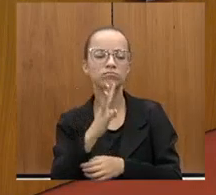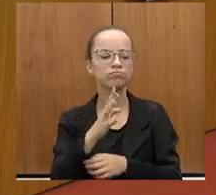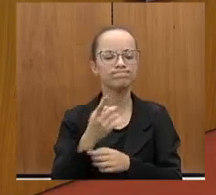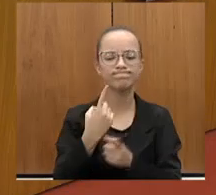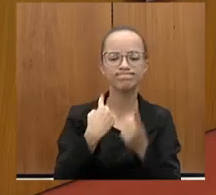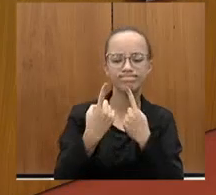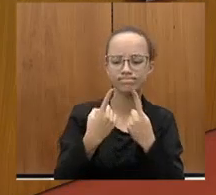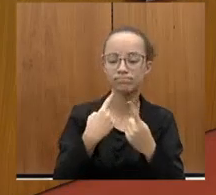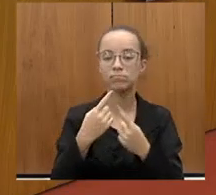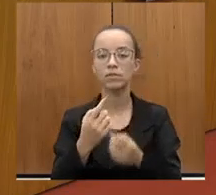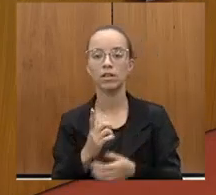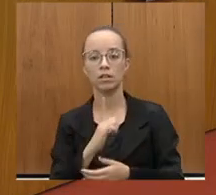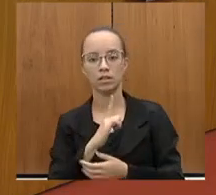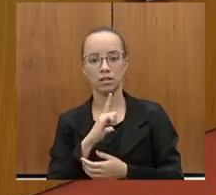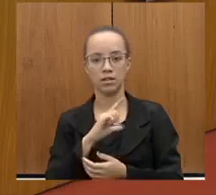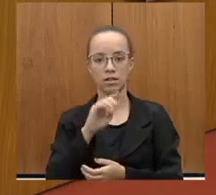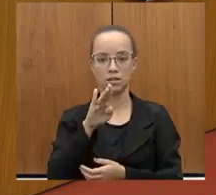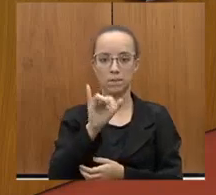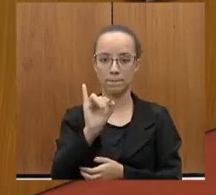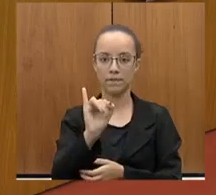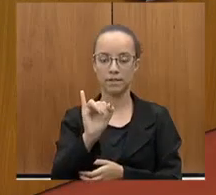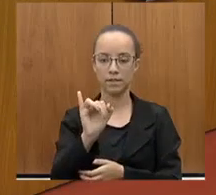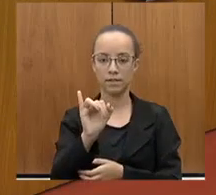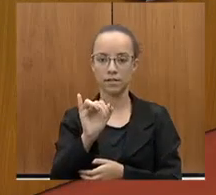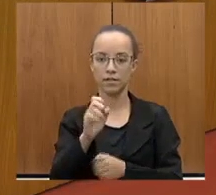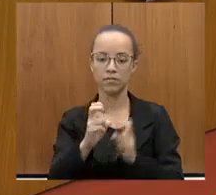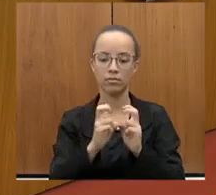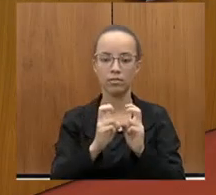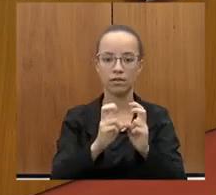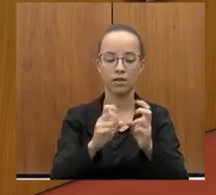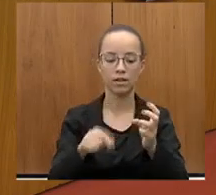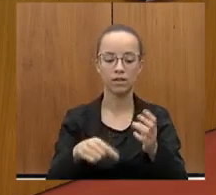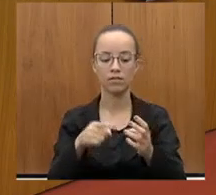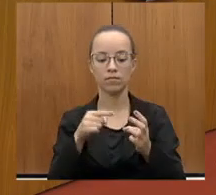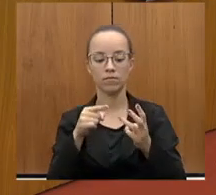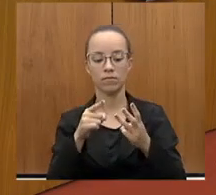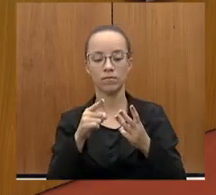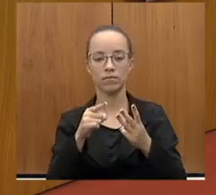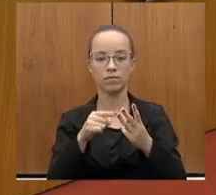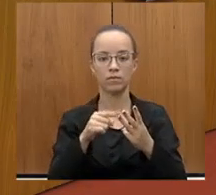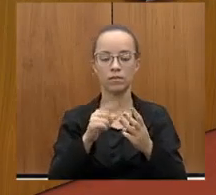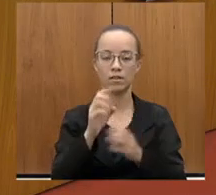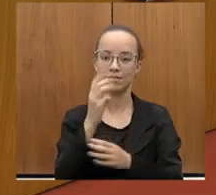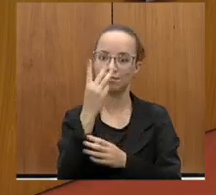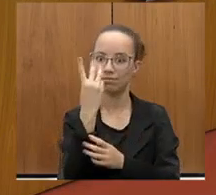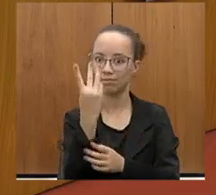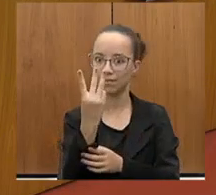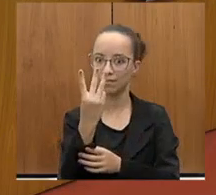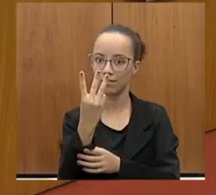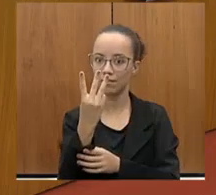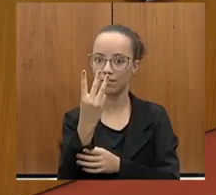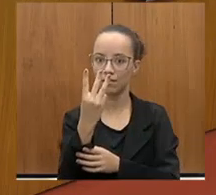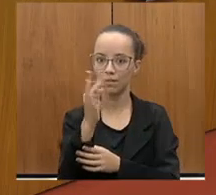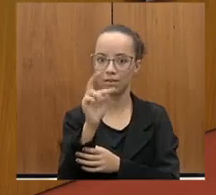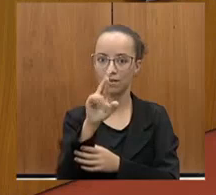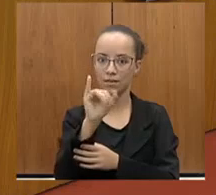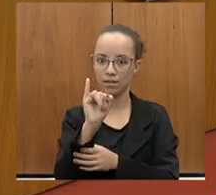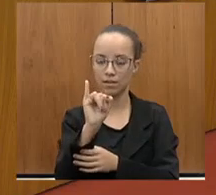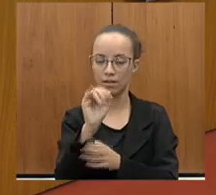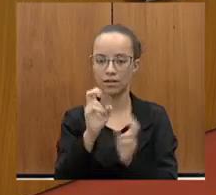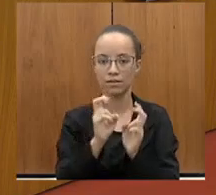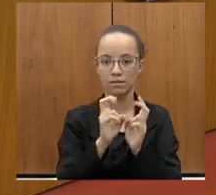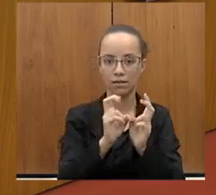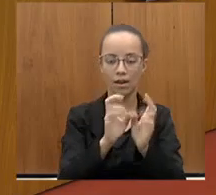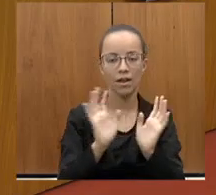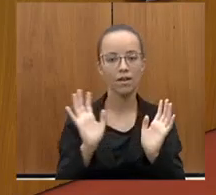nós já temos bitrem nas estradas, temos tritrem, estamos esperando um pentatrem nas rodovias, e aqui